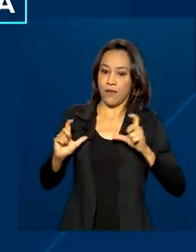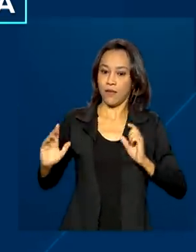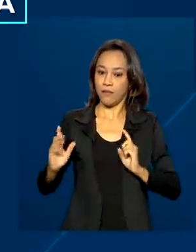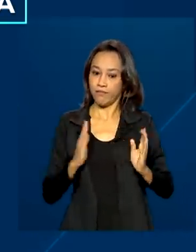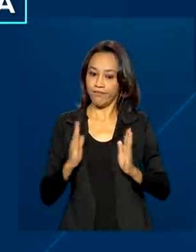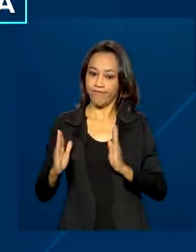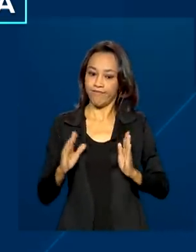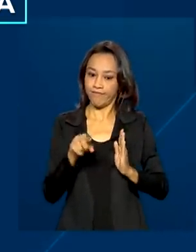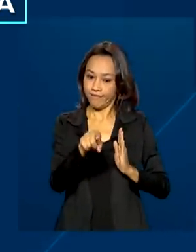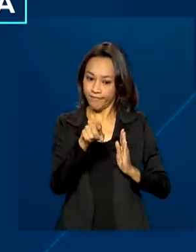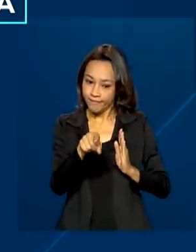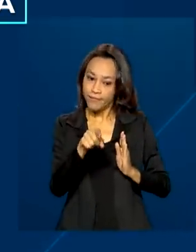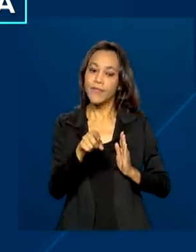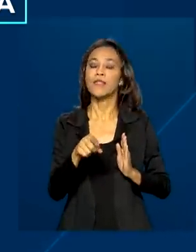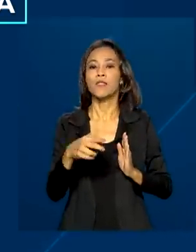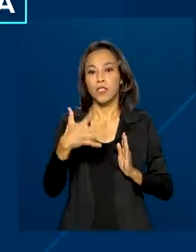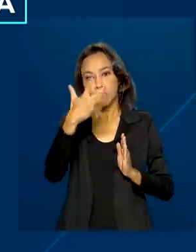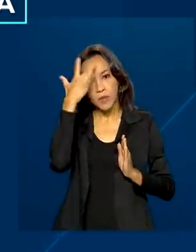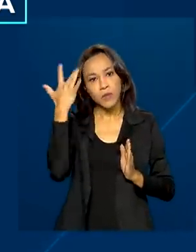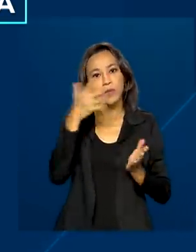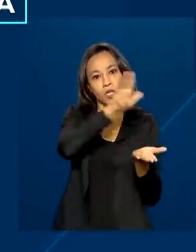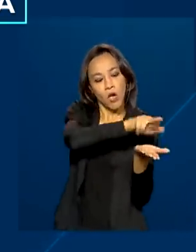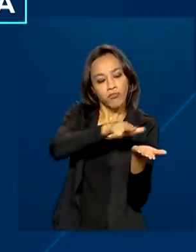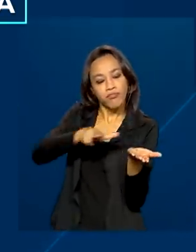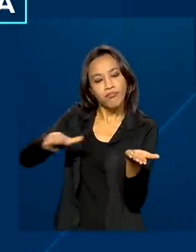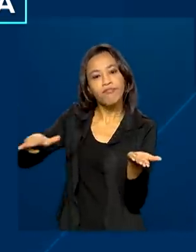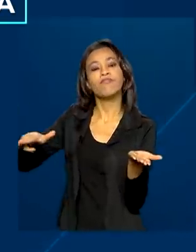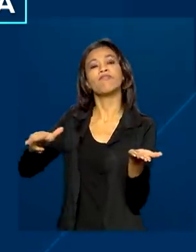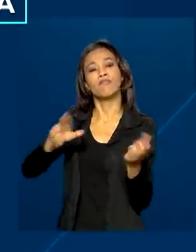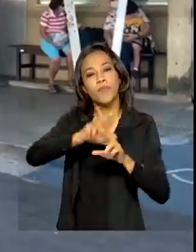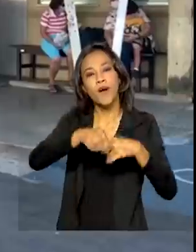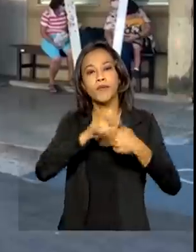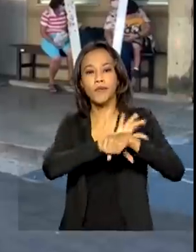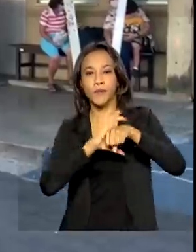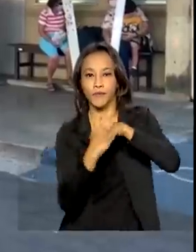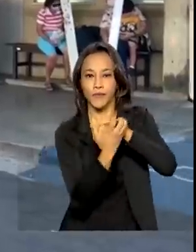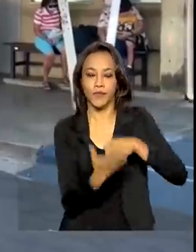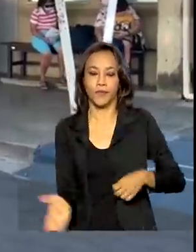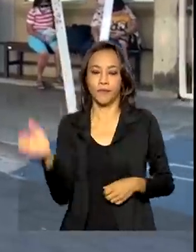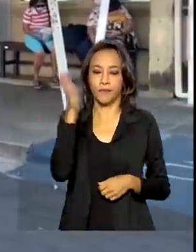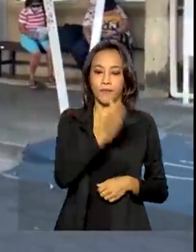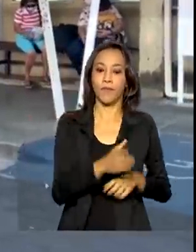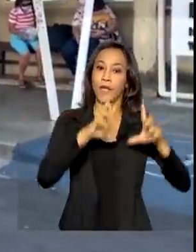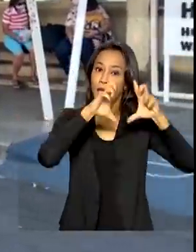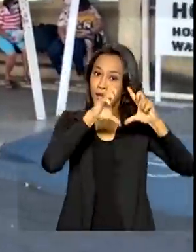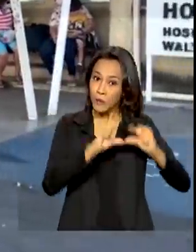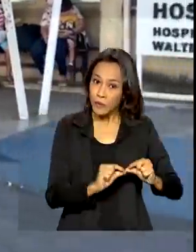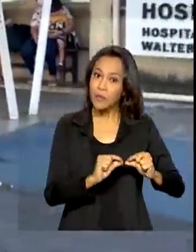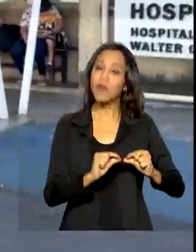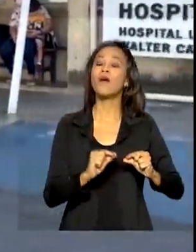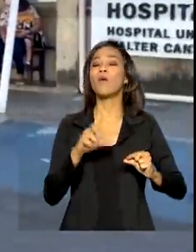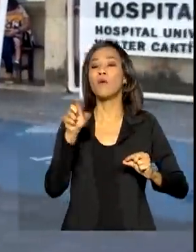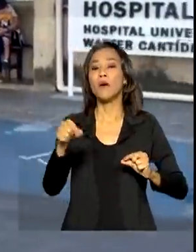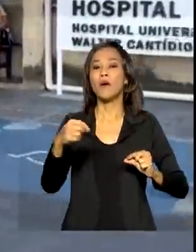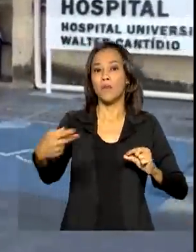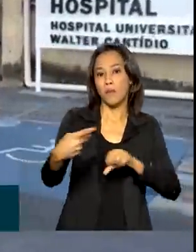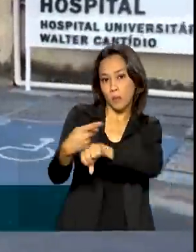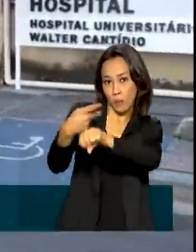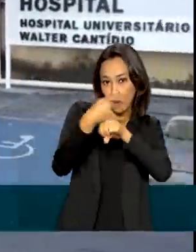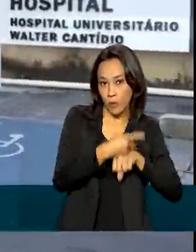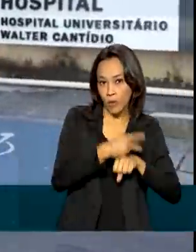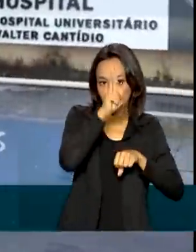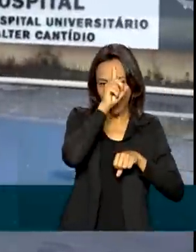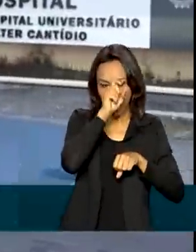70% e 80% dos leitos de Covid-19. Com a redução das demandas por Covid, a chefe